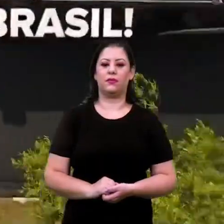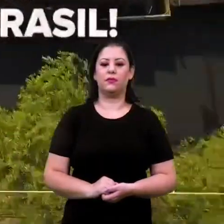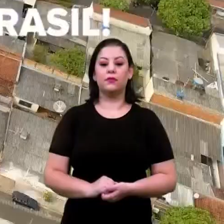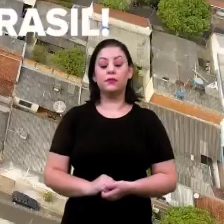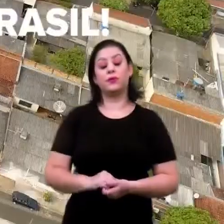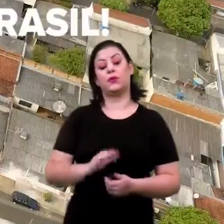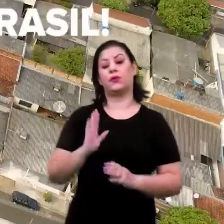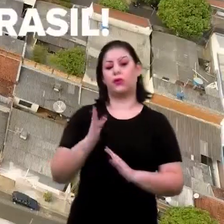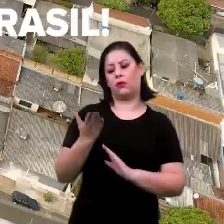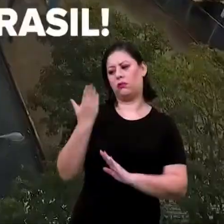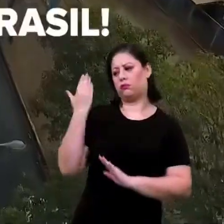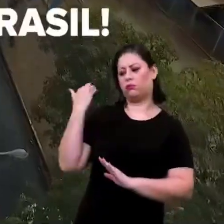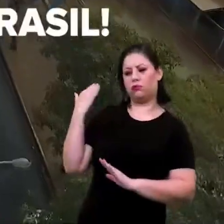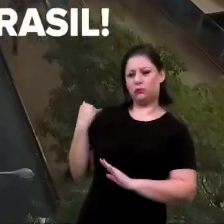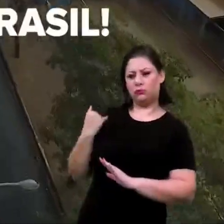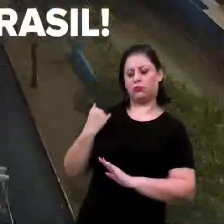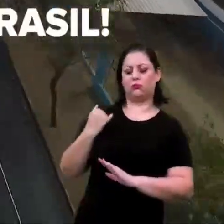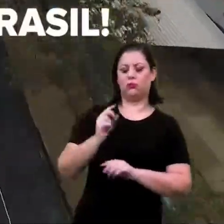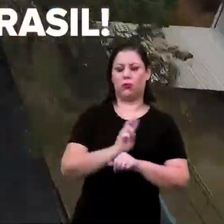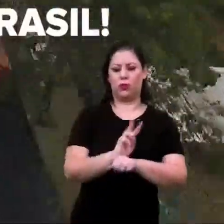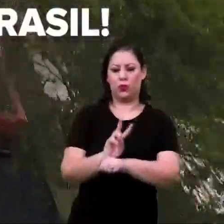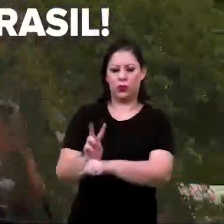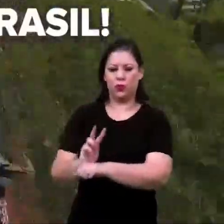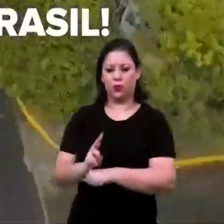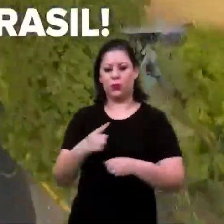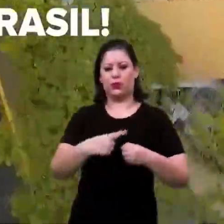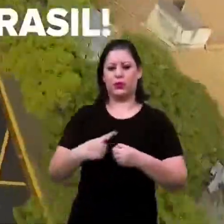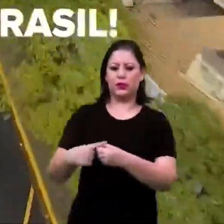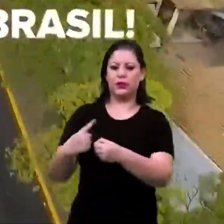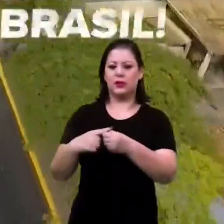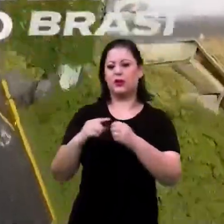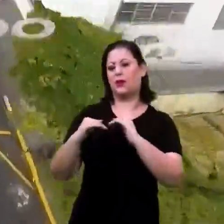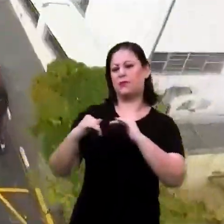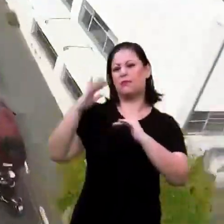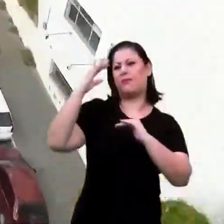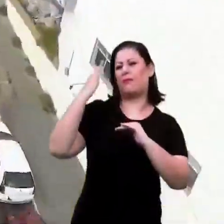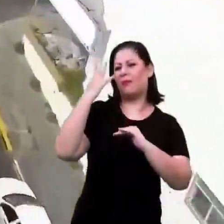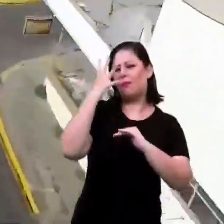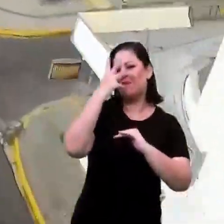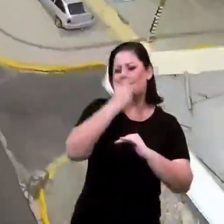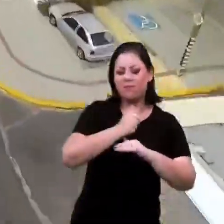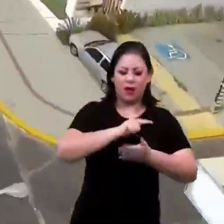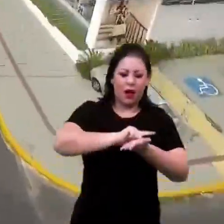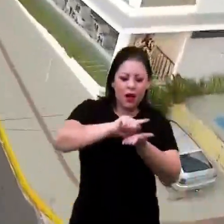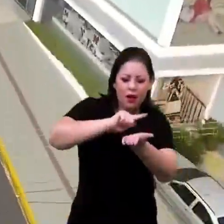Durante seu governo, a cidade foi considerada uma das mais limpas do Brasil.